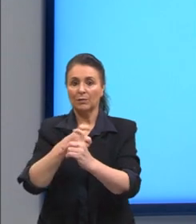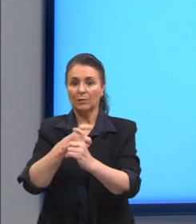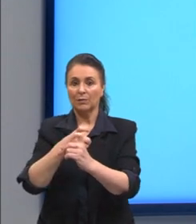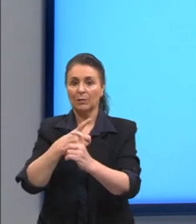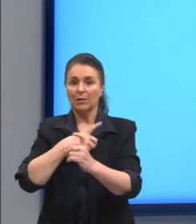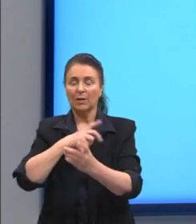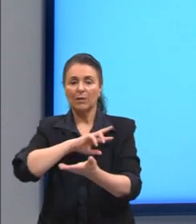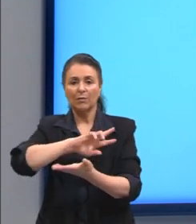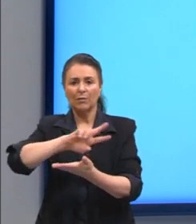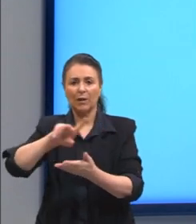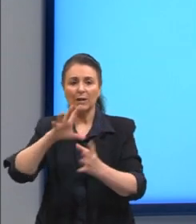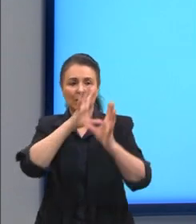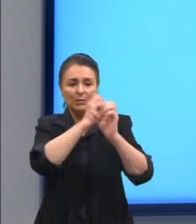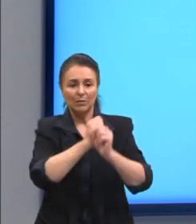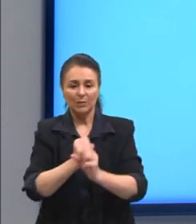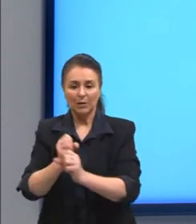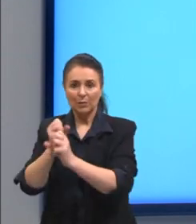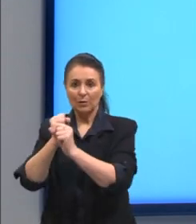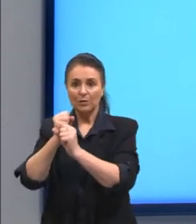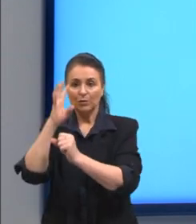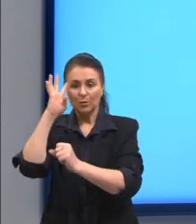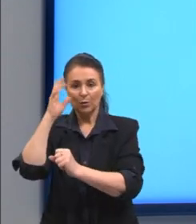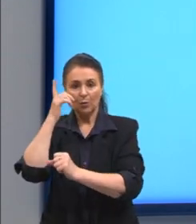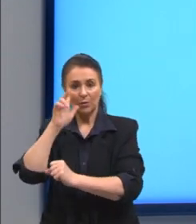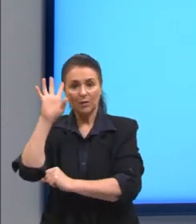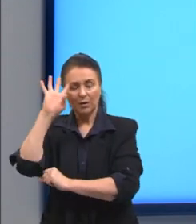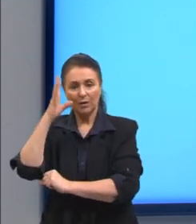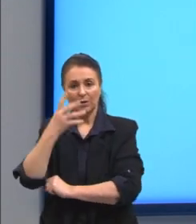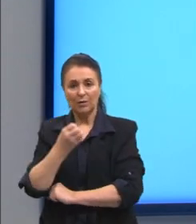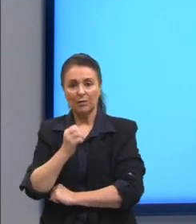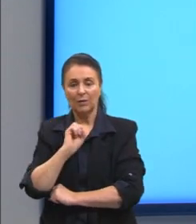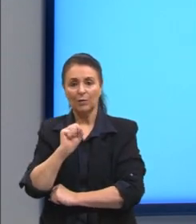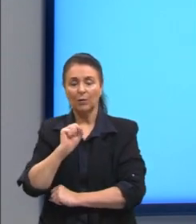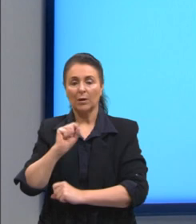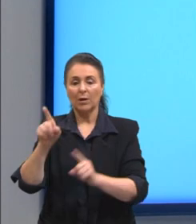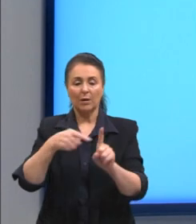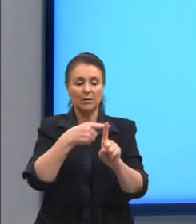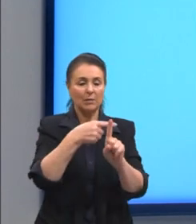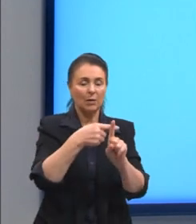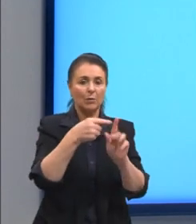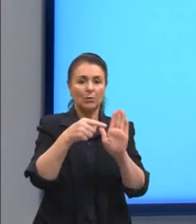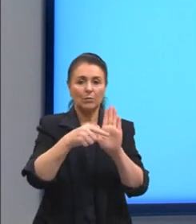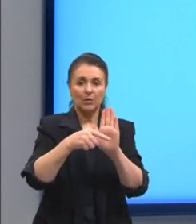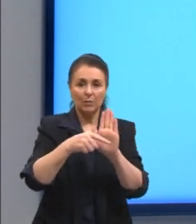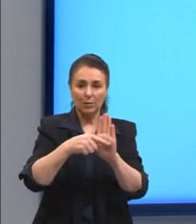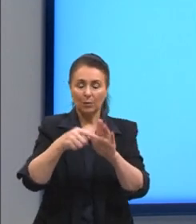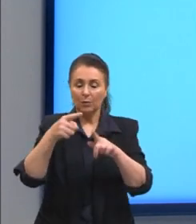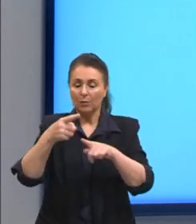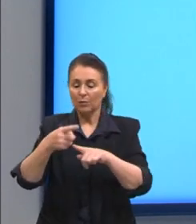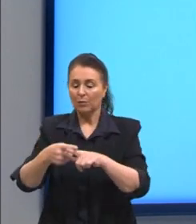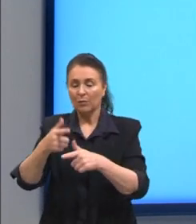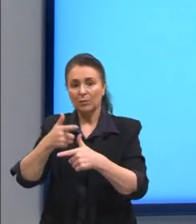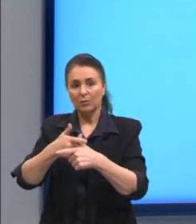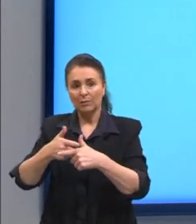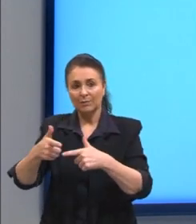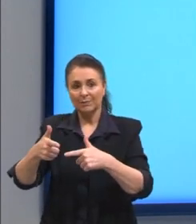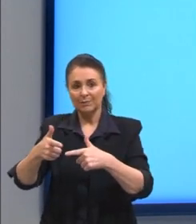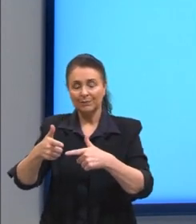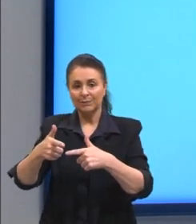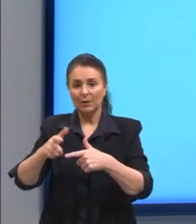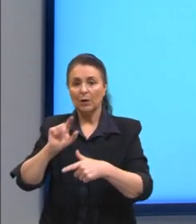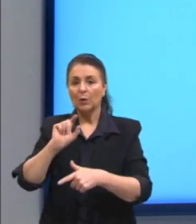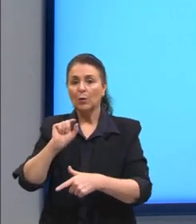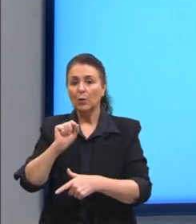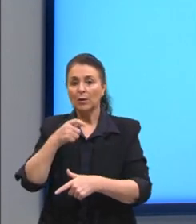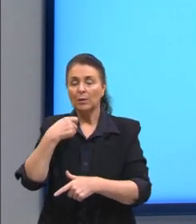as operações que a gente consegue resolver, tá? Então, são elas adição, subtração, multiplicação e divisão. O